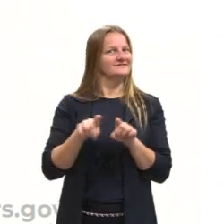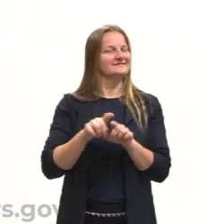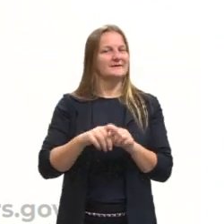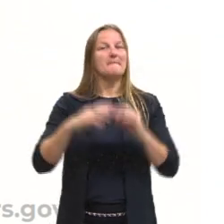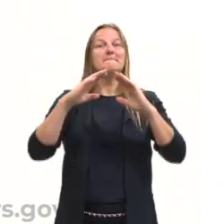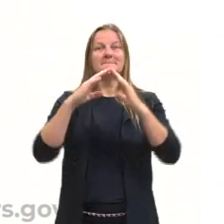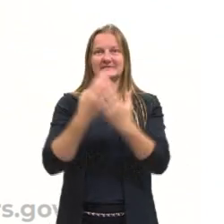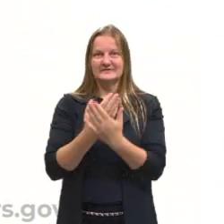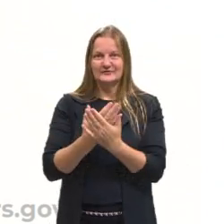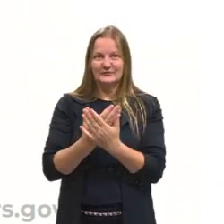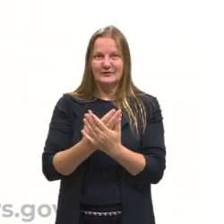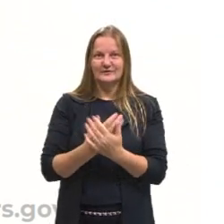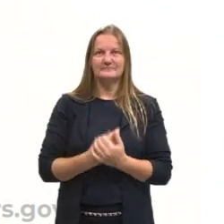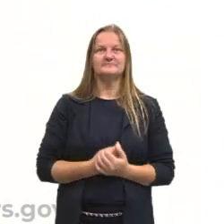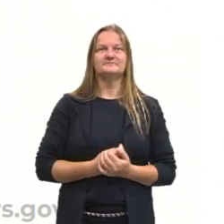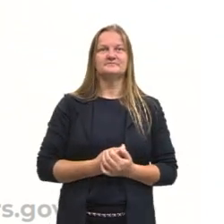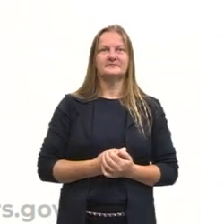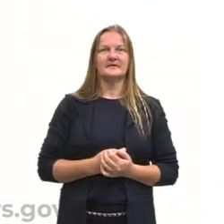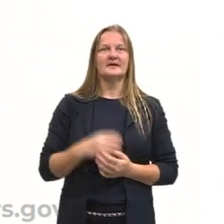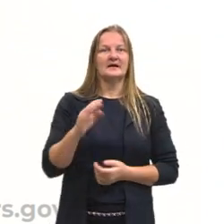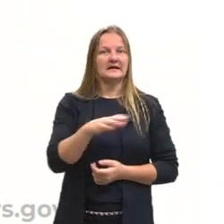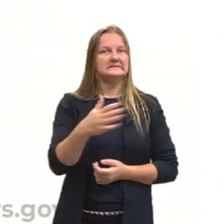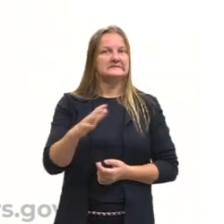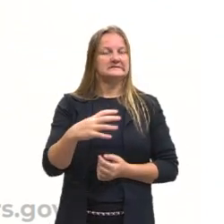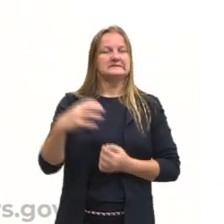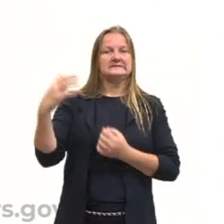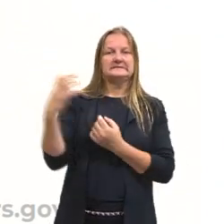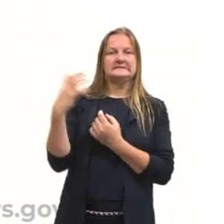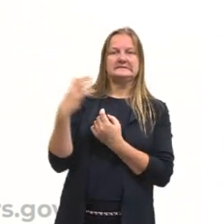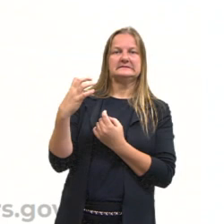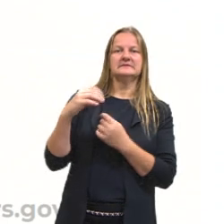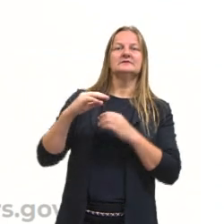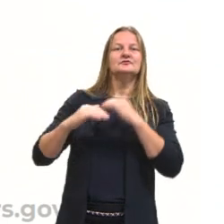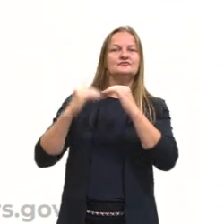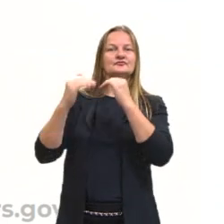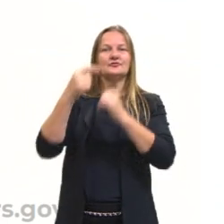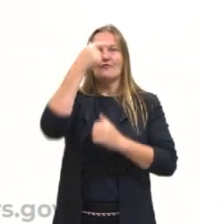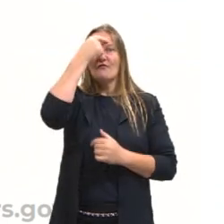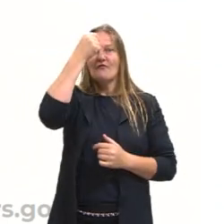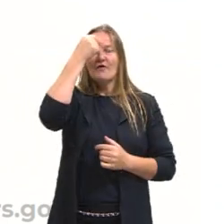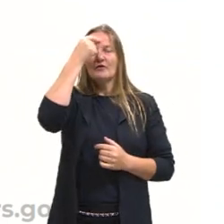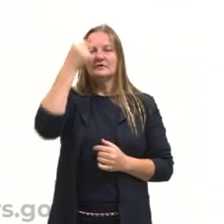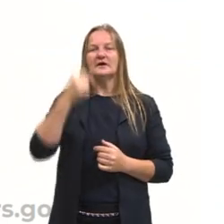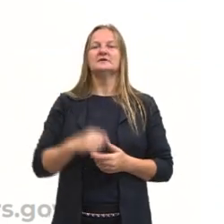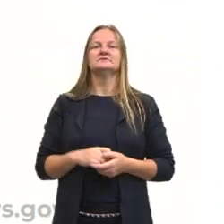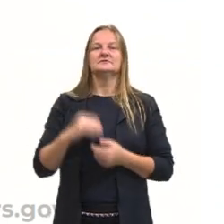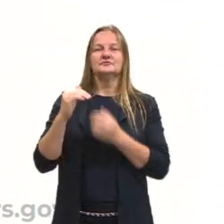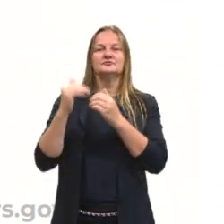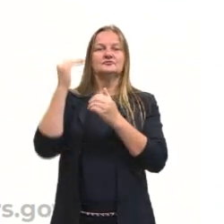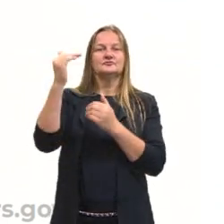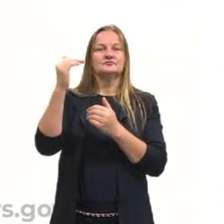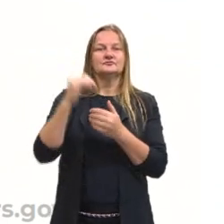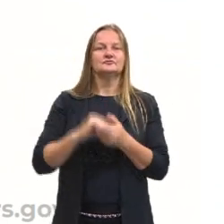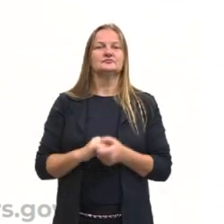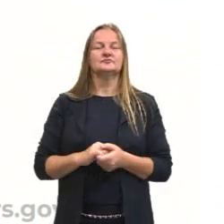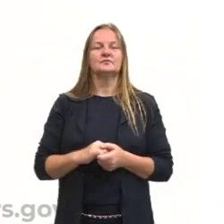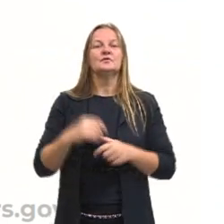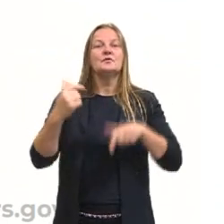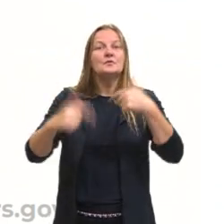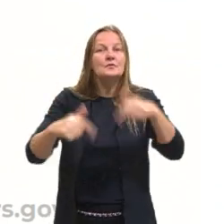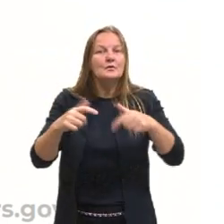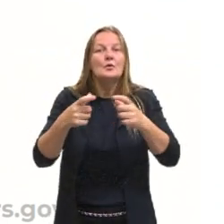escola, quem segue a sua progressão, ensino superior, pós-graduação. O nosso trabalho,